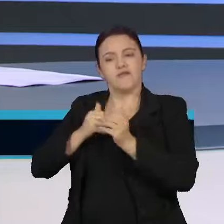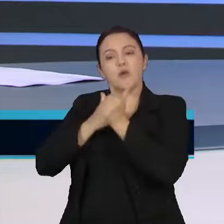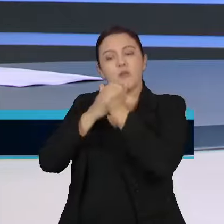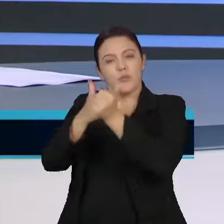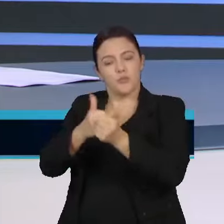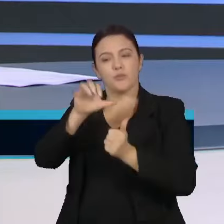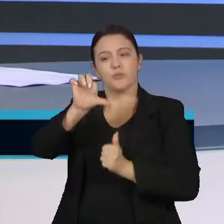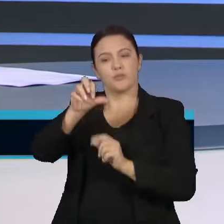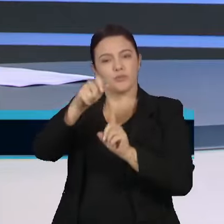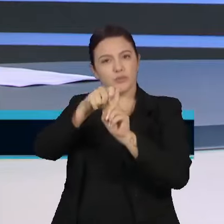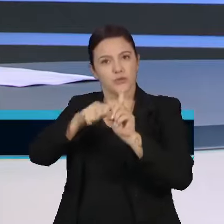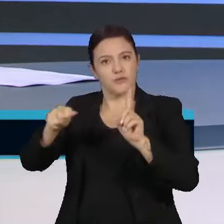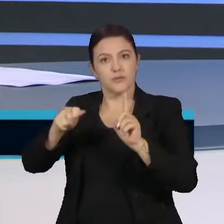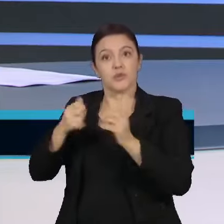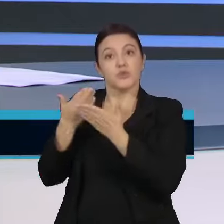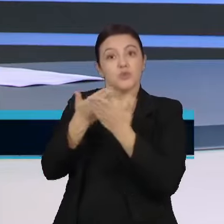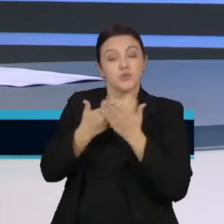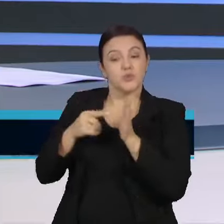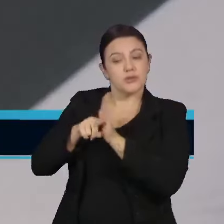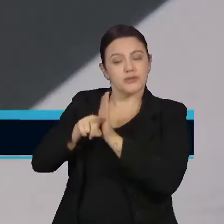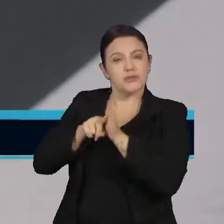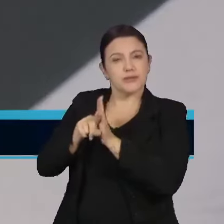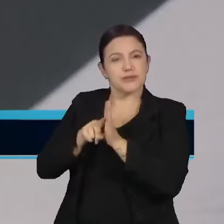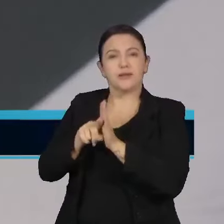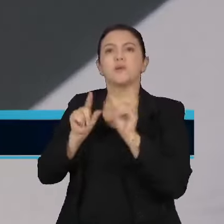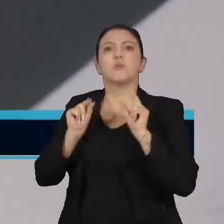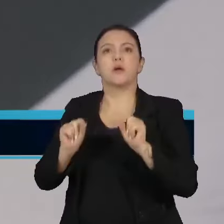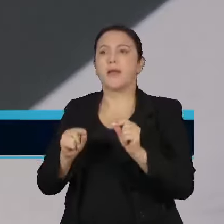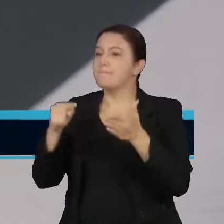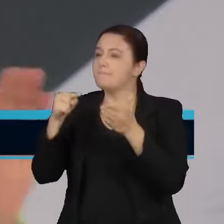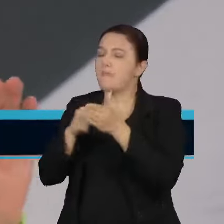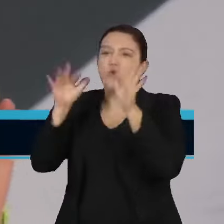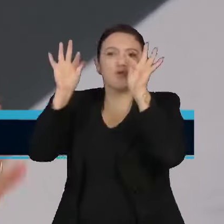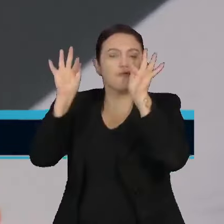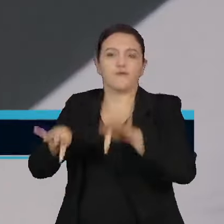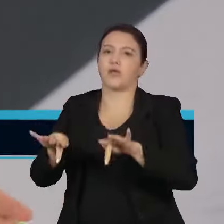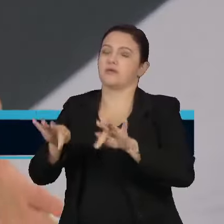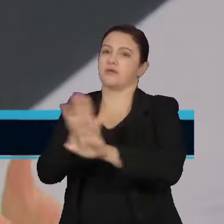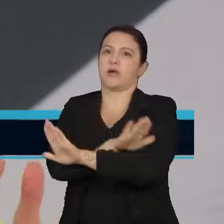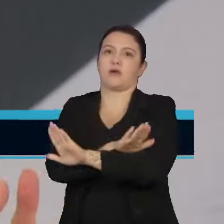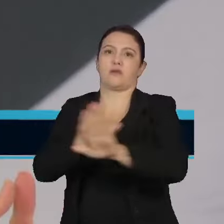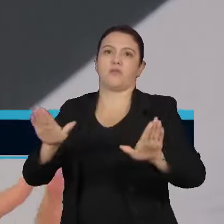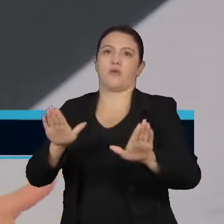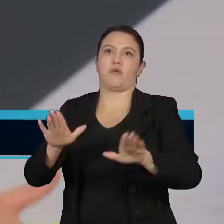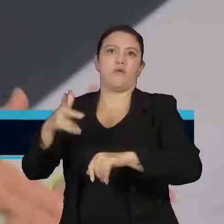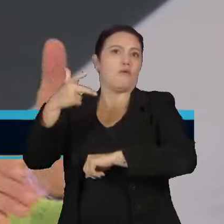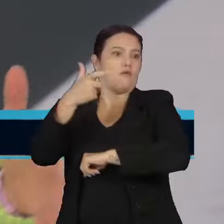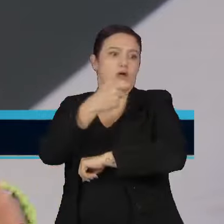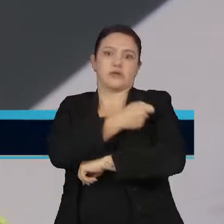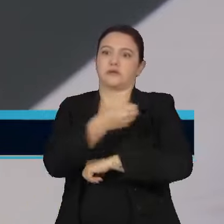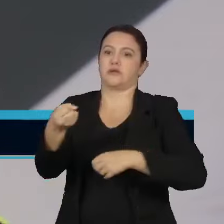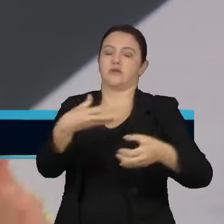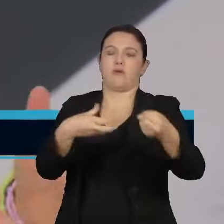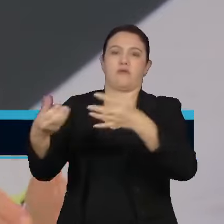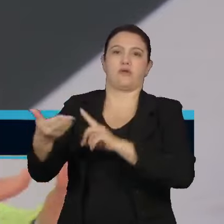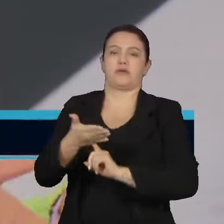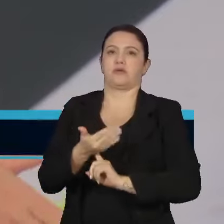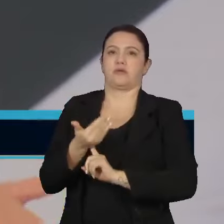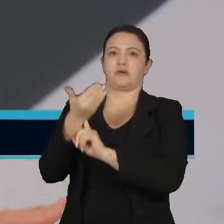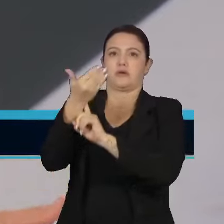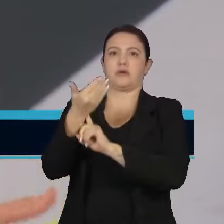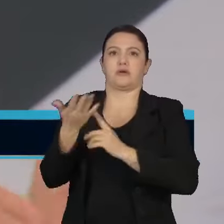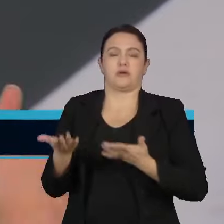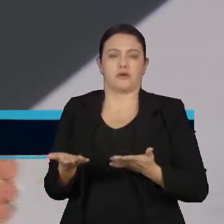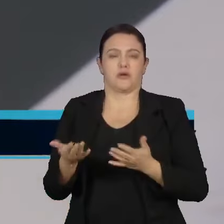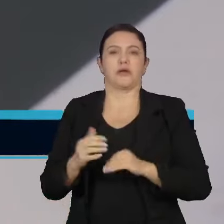Então esse estudo, qual é o diferencial dele? Ele bota um ponto final, não se fala mais de que vacinas de novas tecnologias de RNA